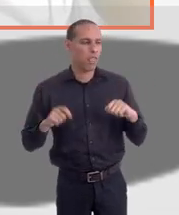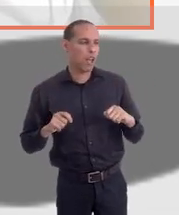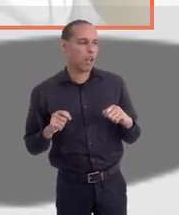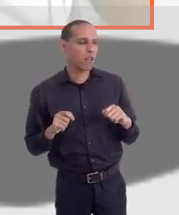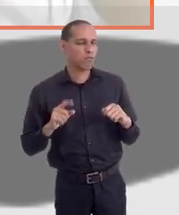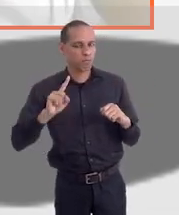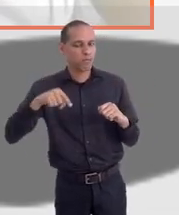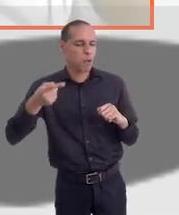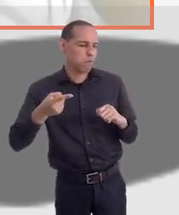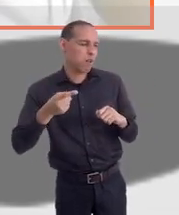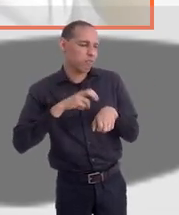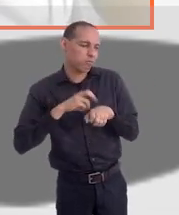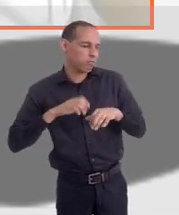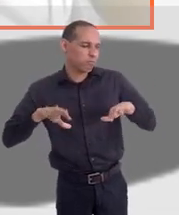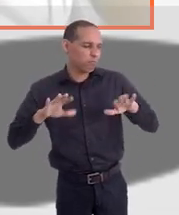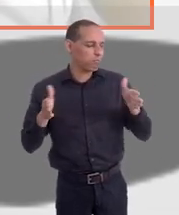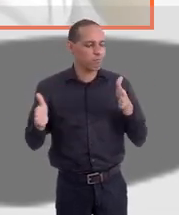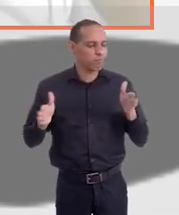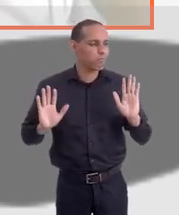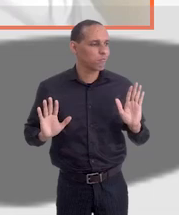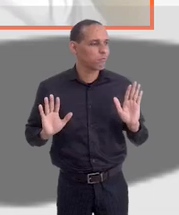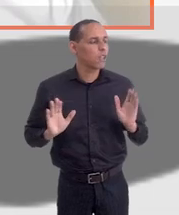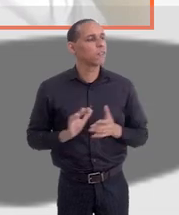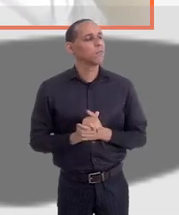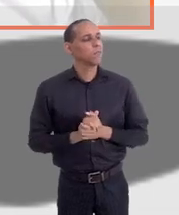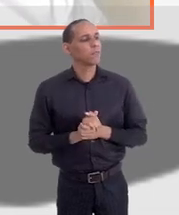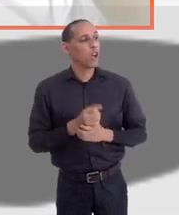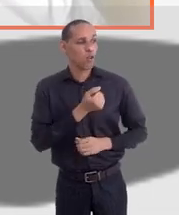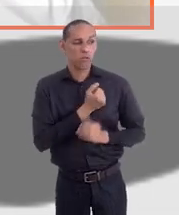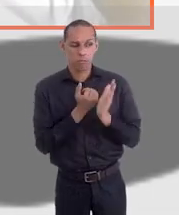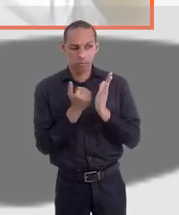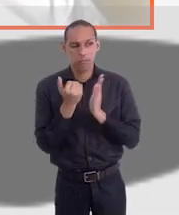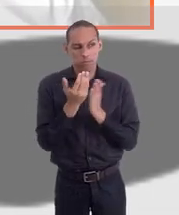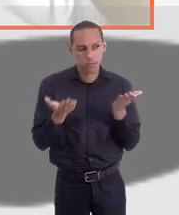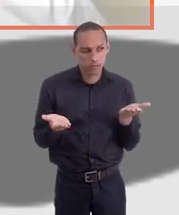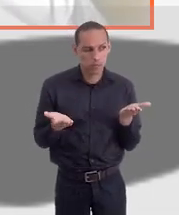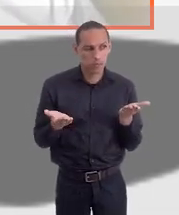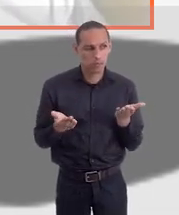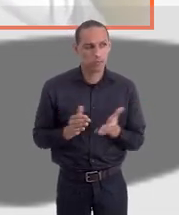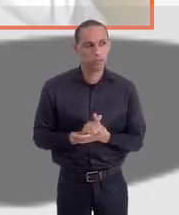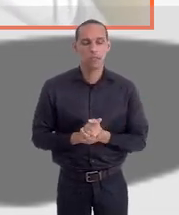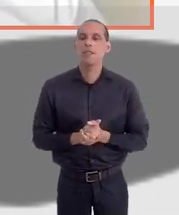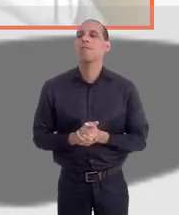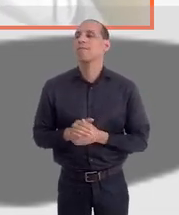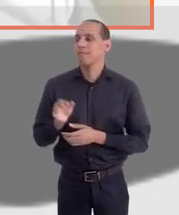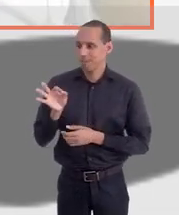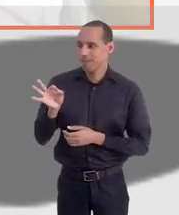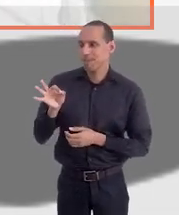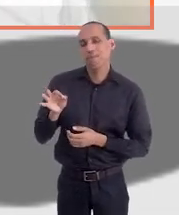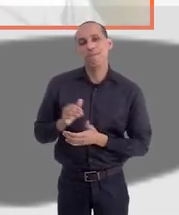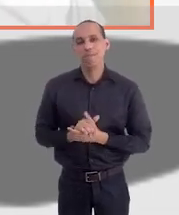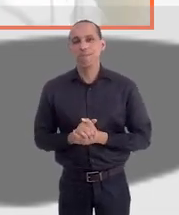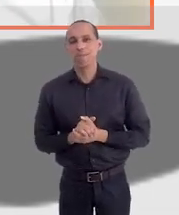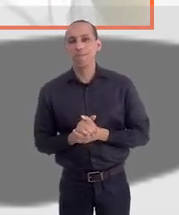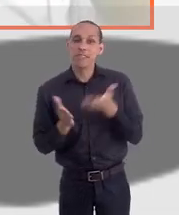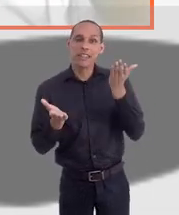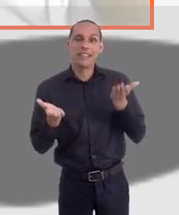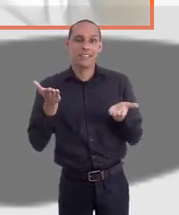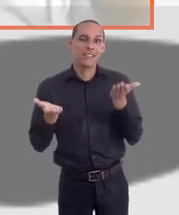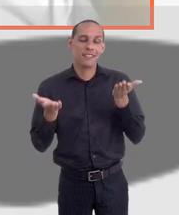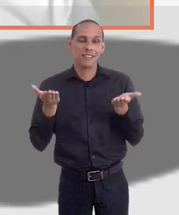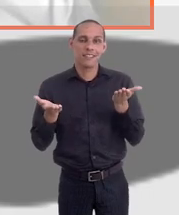dizer, praticamente depois da pandemia, durante aí, o número cresceu bastante, né? É, a